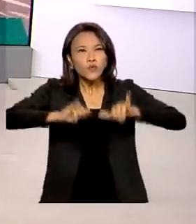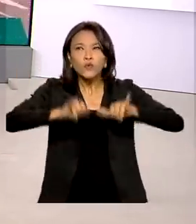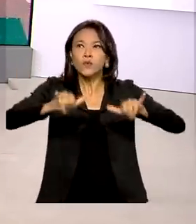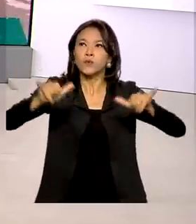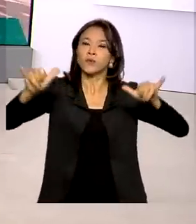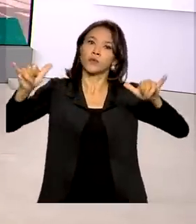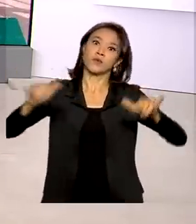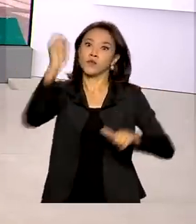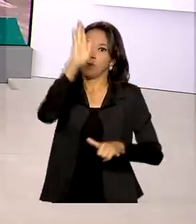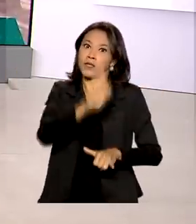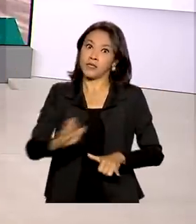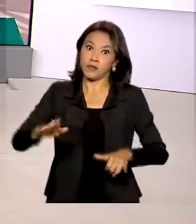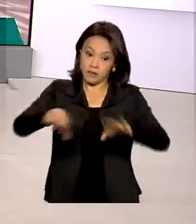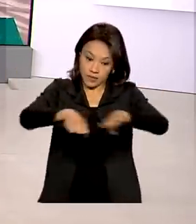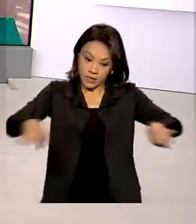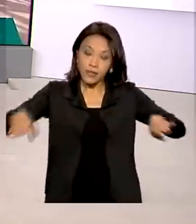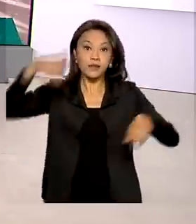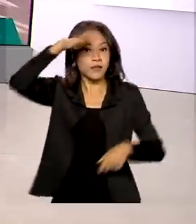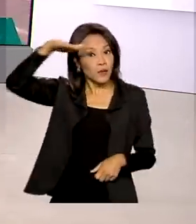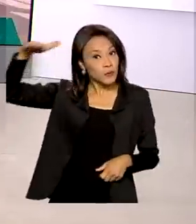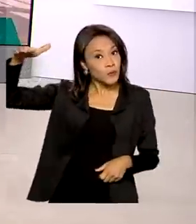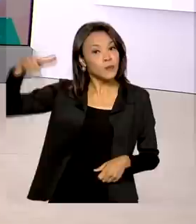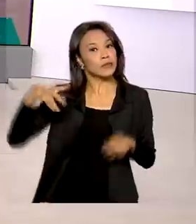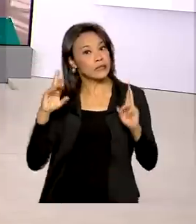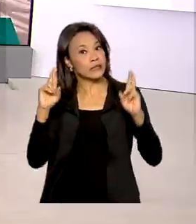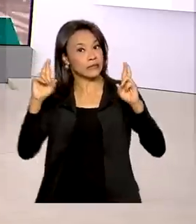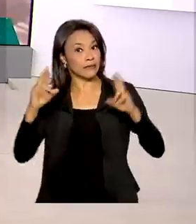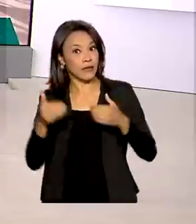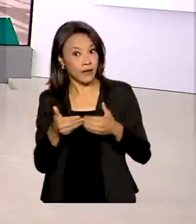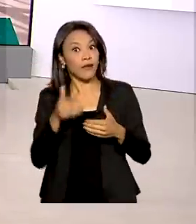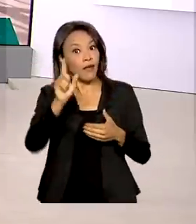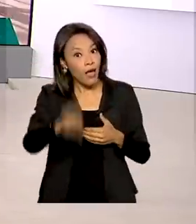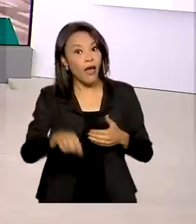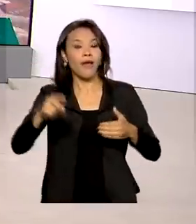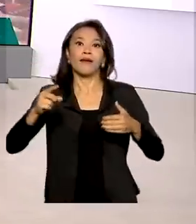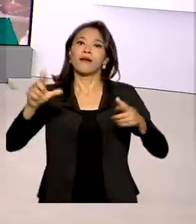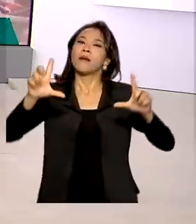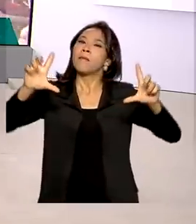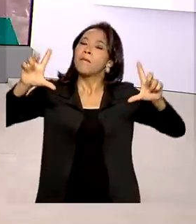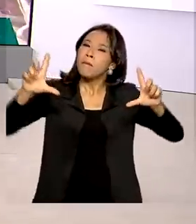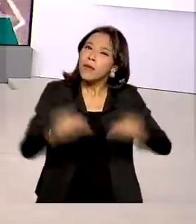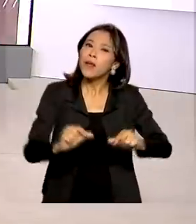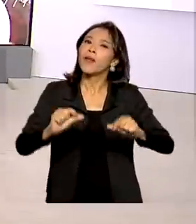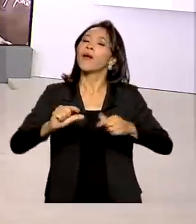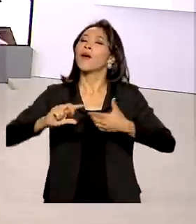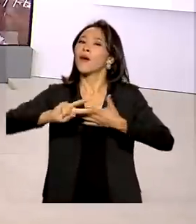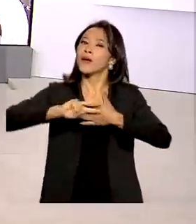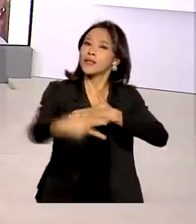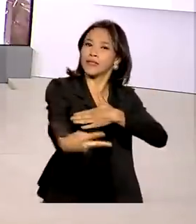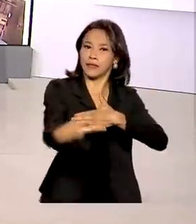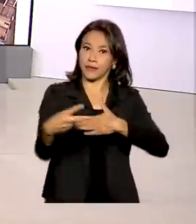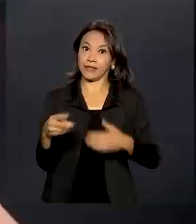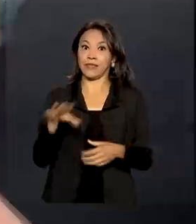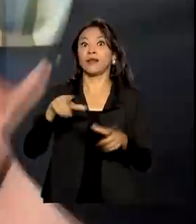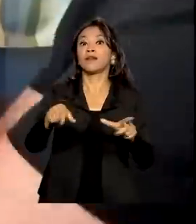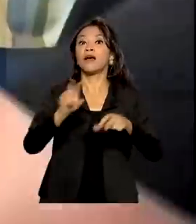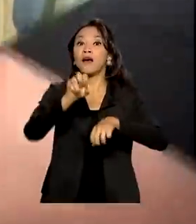brasileira em crianças e adultos, a expectativa é de menor impacto da variante Ômicron nos hospitais.